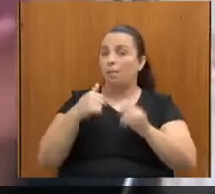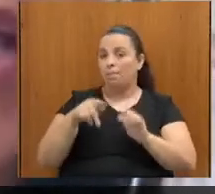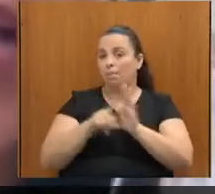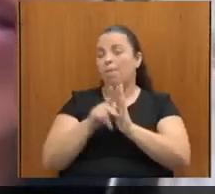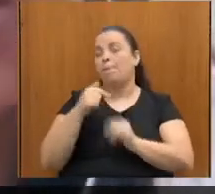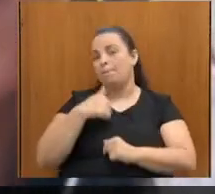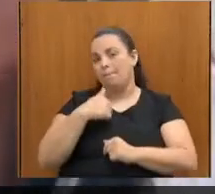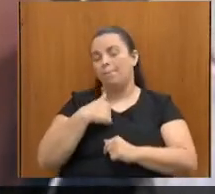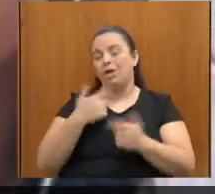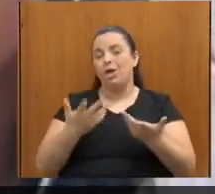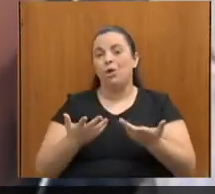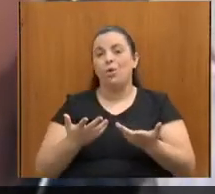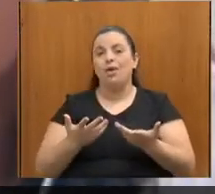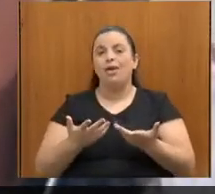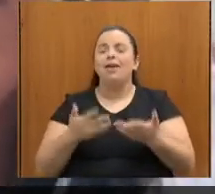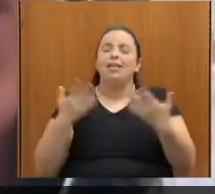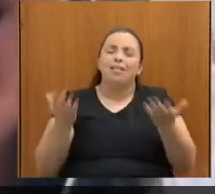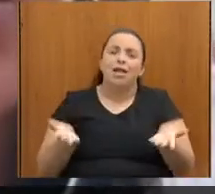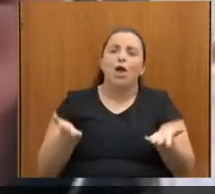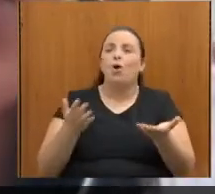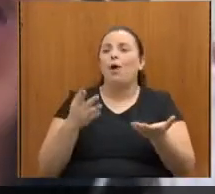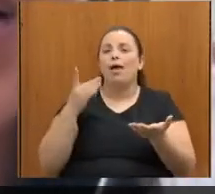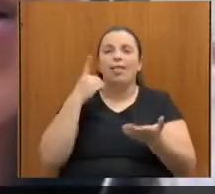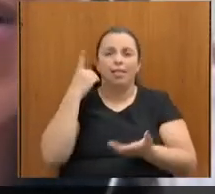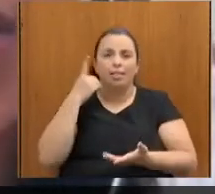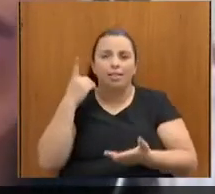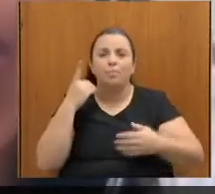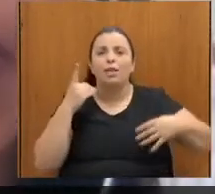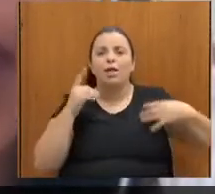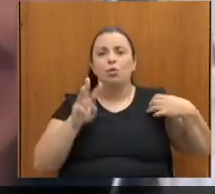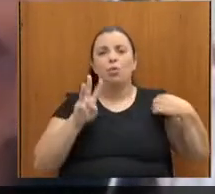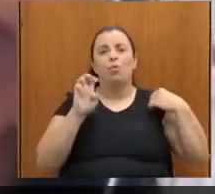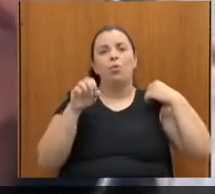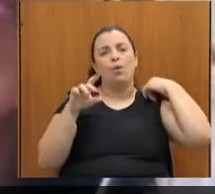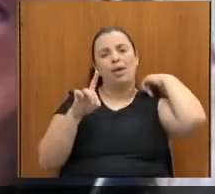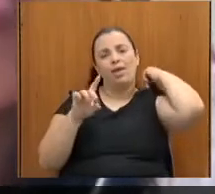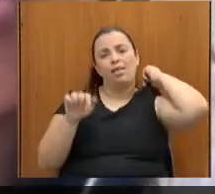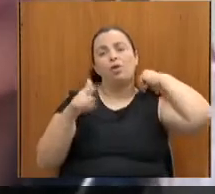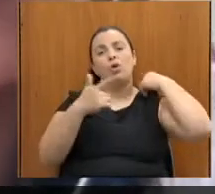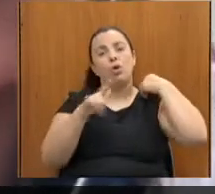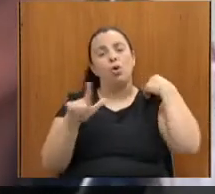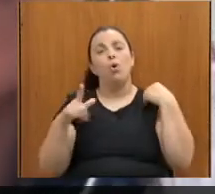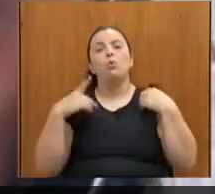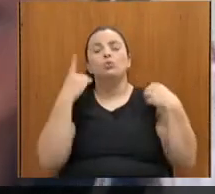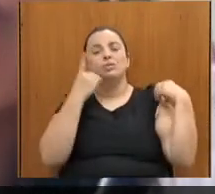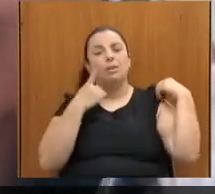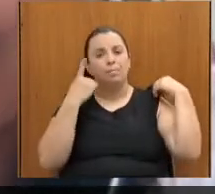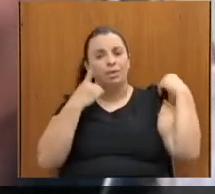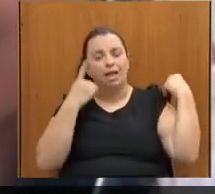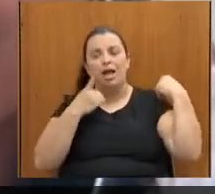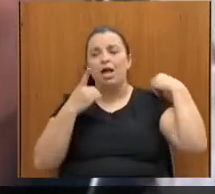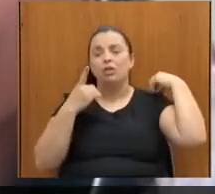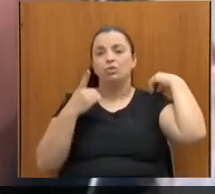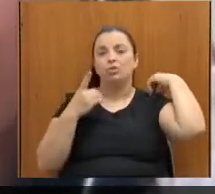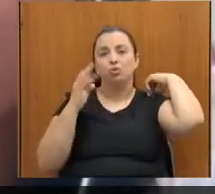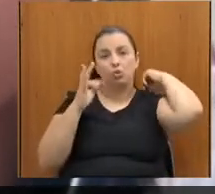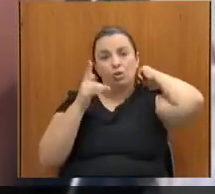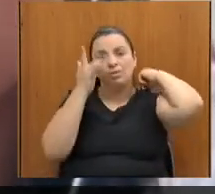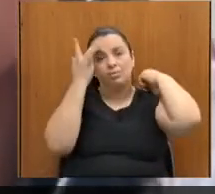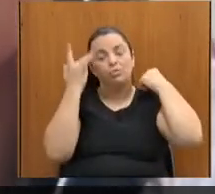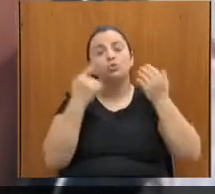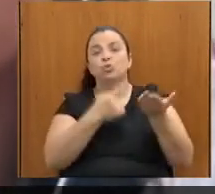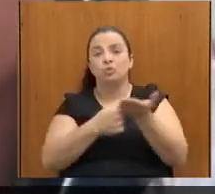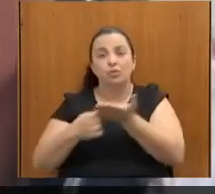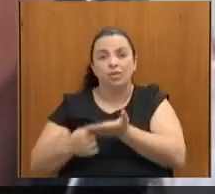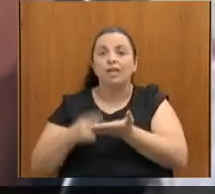professor Wendel, demais deputados e deputadas que estão nos acompanhando, todos os convidados hoje para essa audiência e